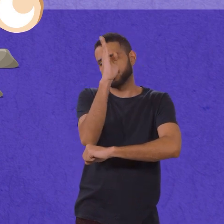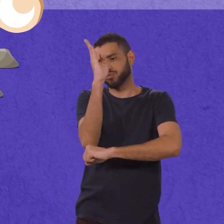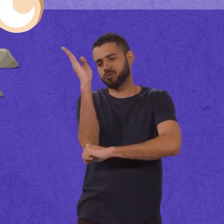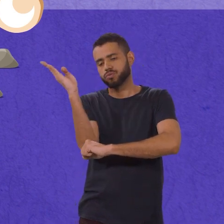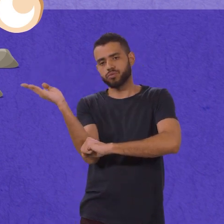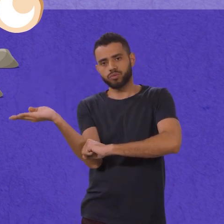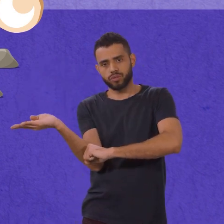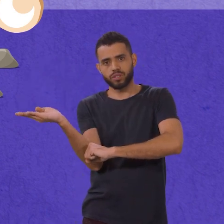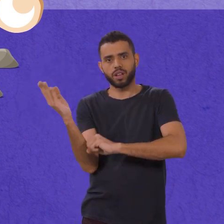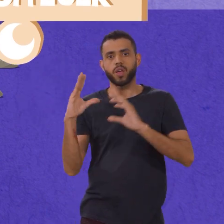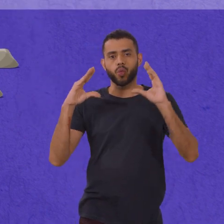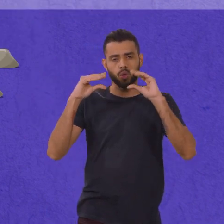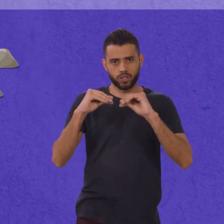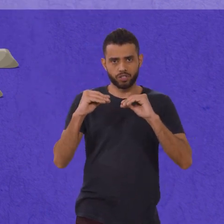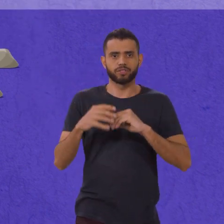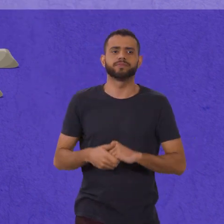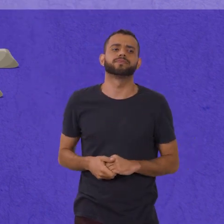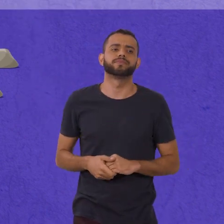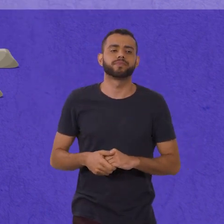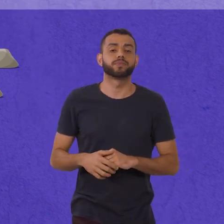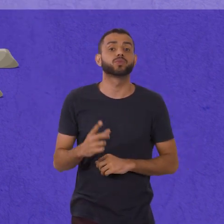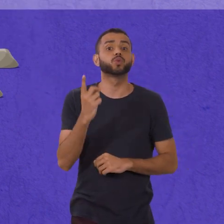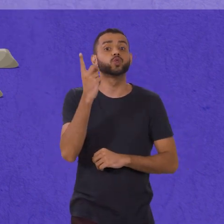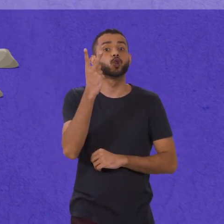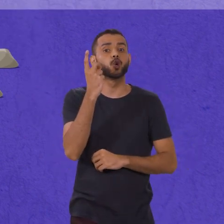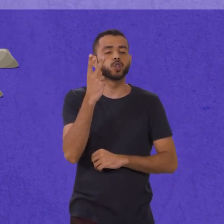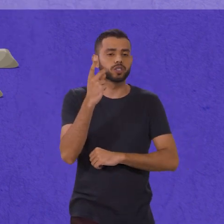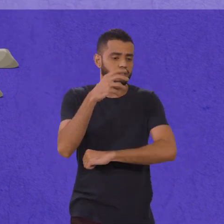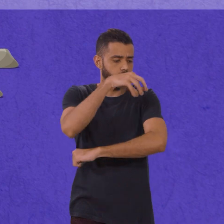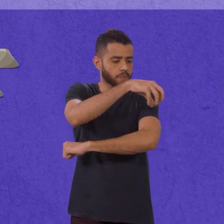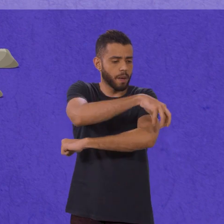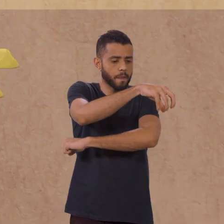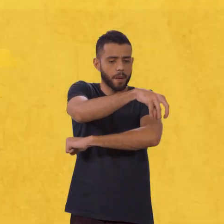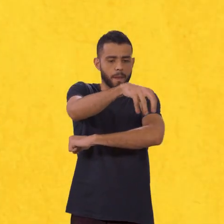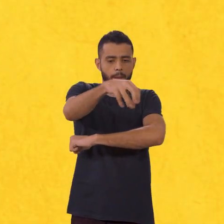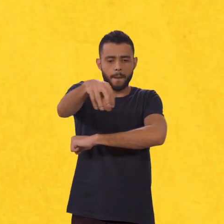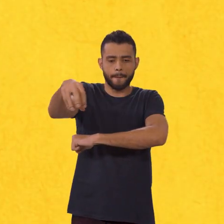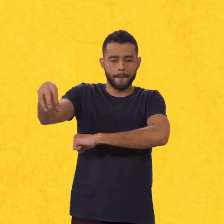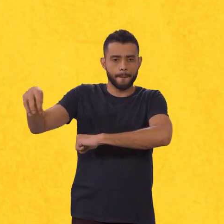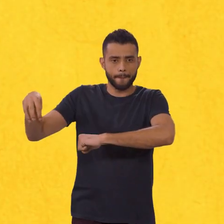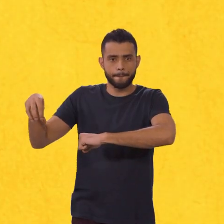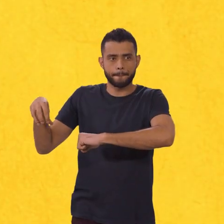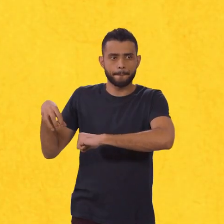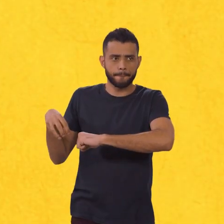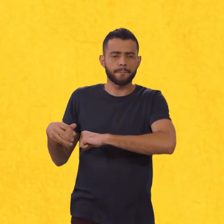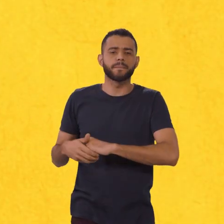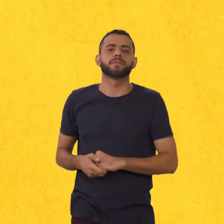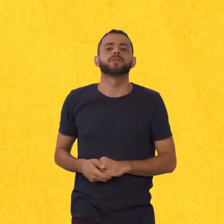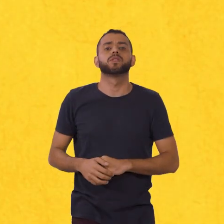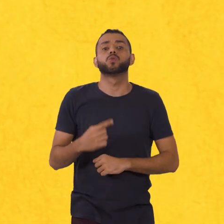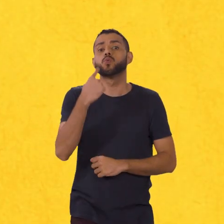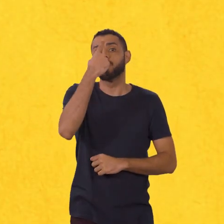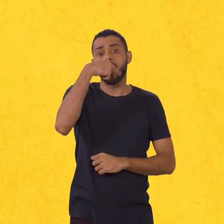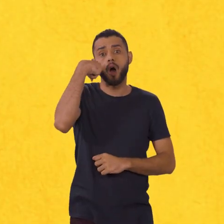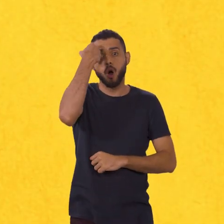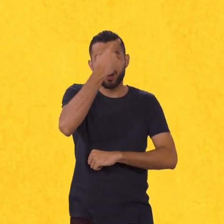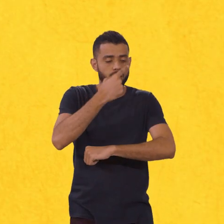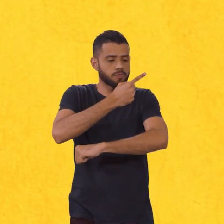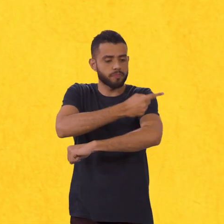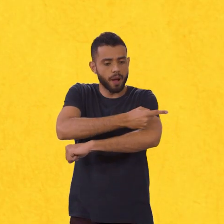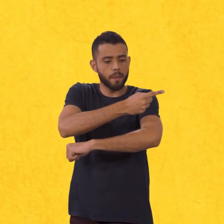o anoitecer. Hum, doze pontos! Um ponto para cada hora!